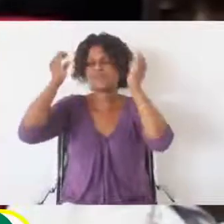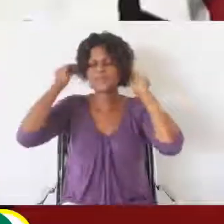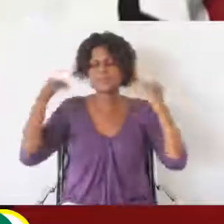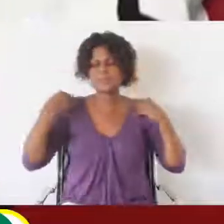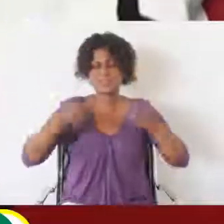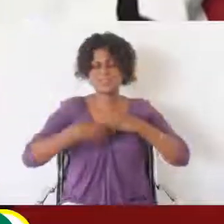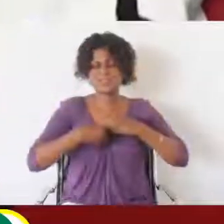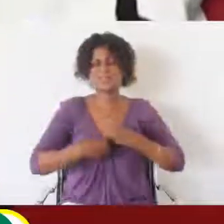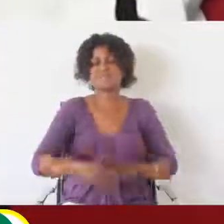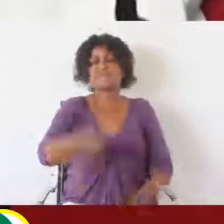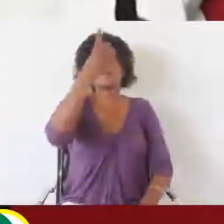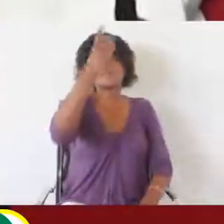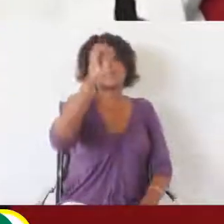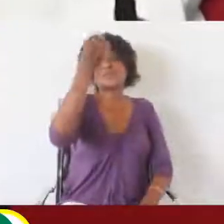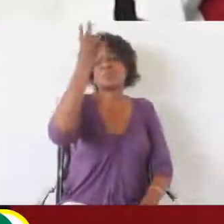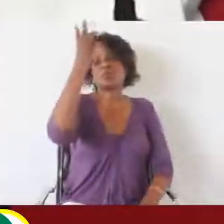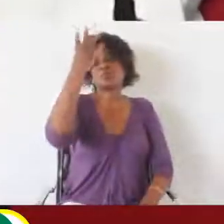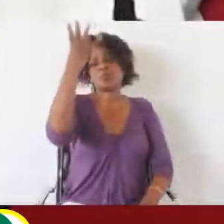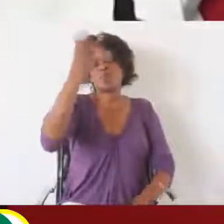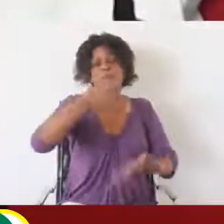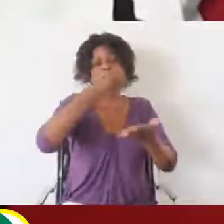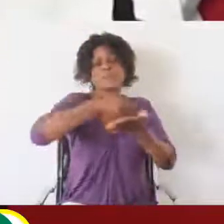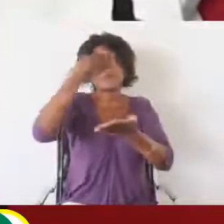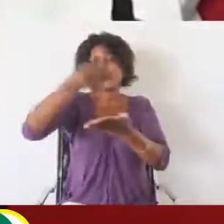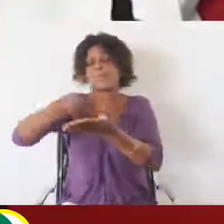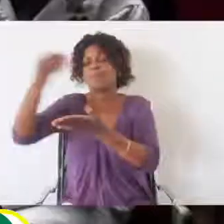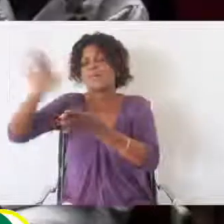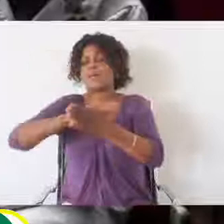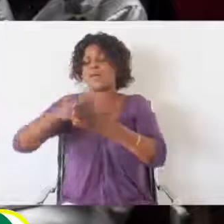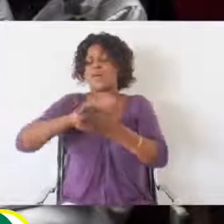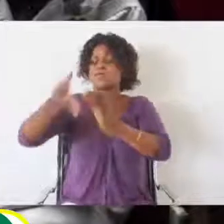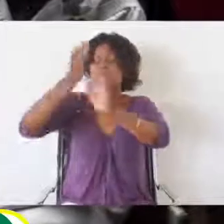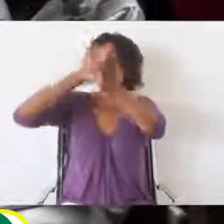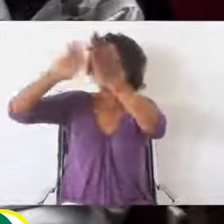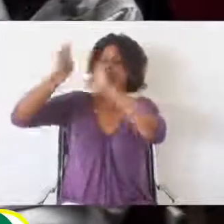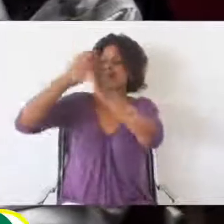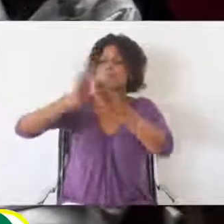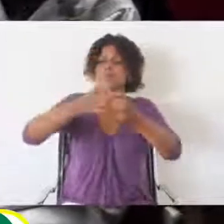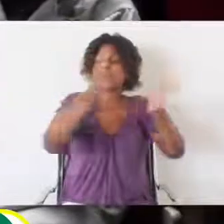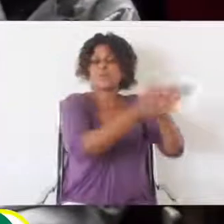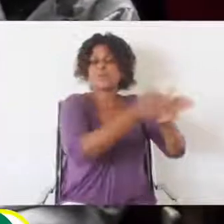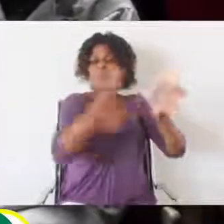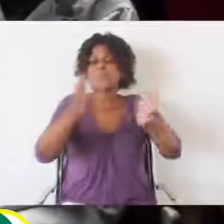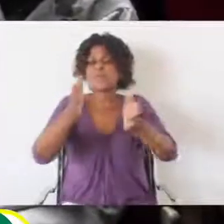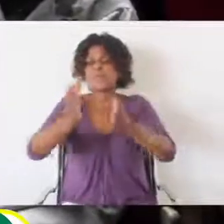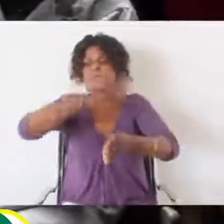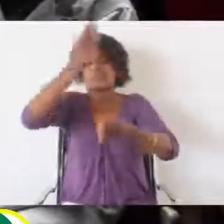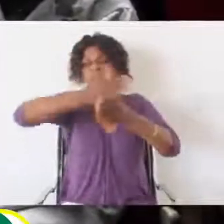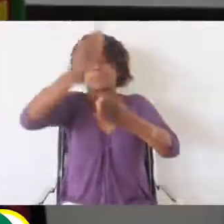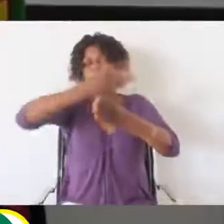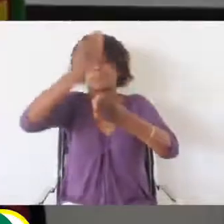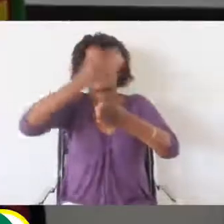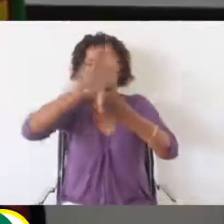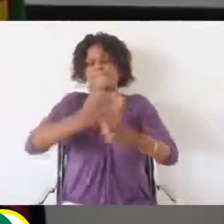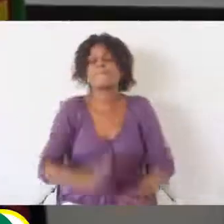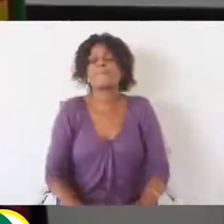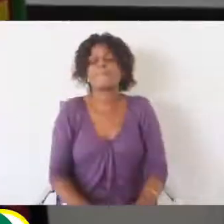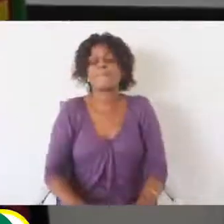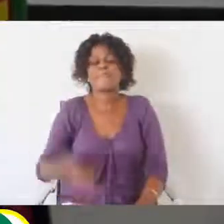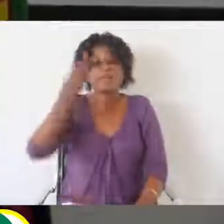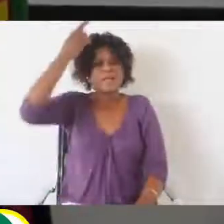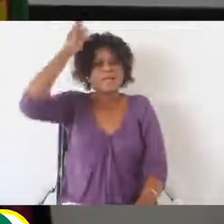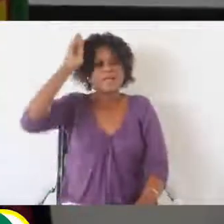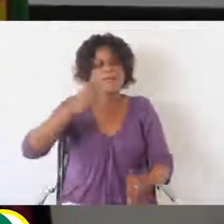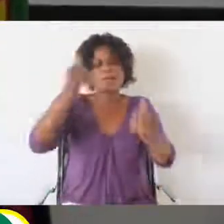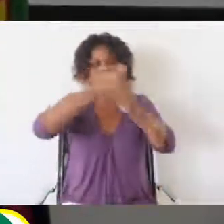batas para serem usadas no recinto da faculdade e nos estágios durante a formação. A vice-reitora acadêmica